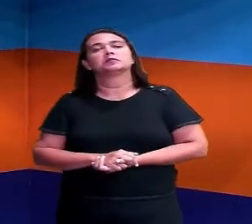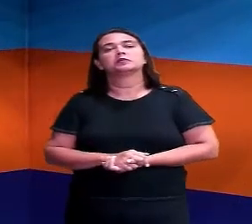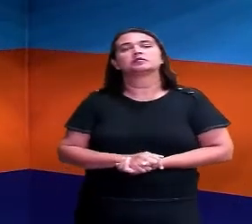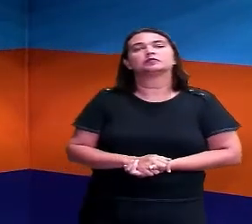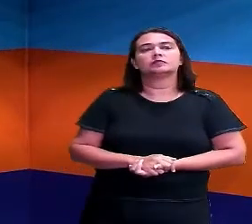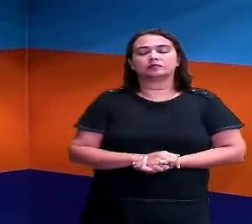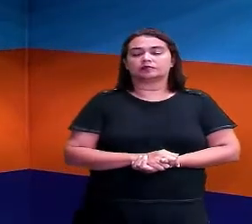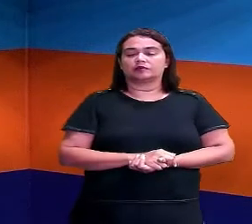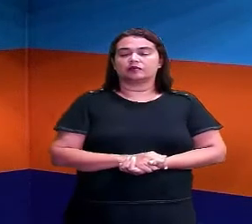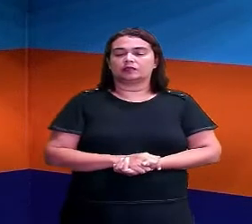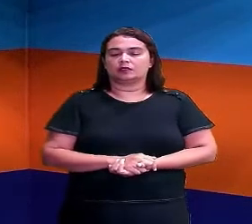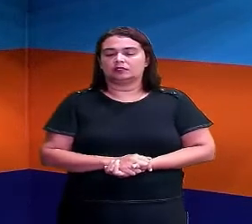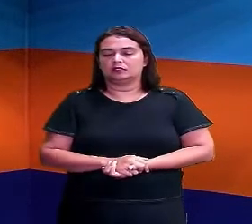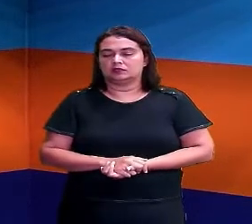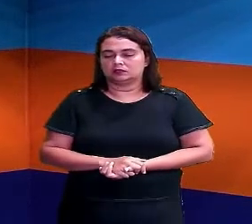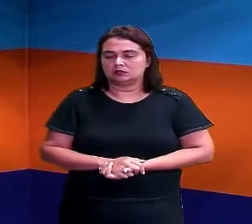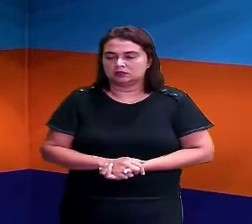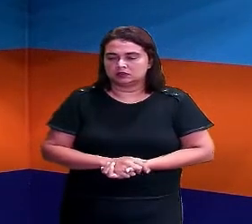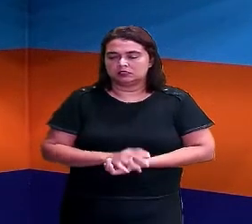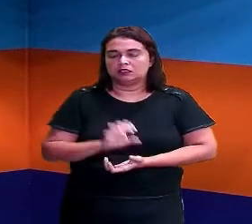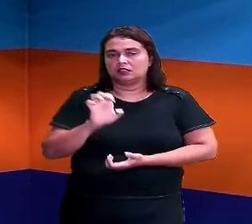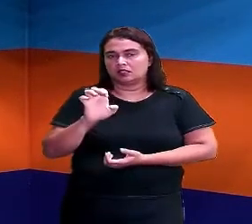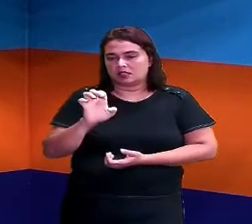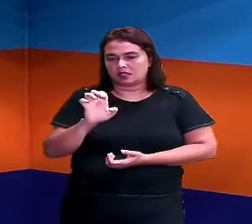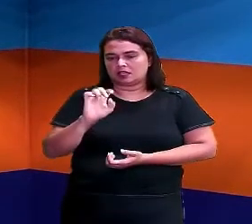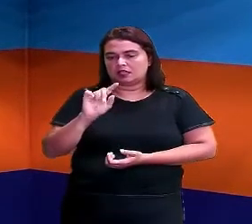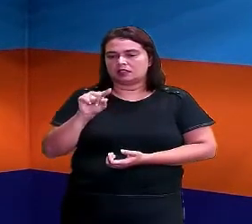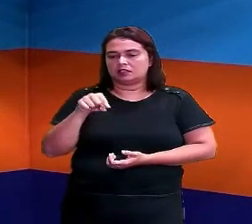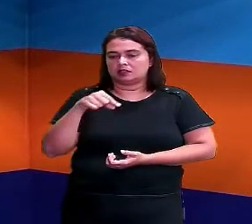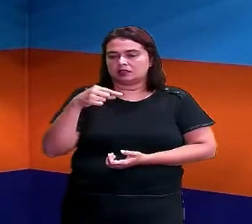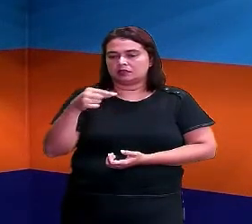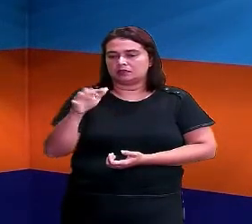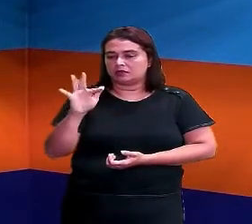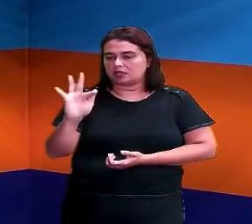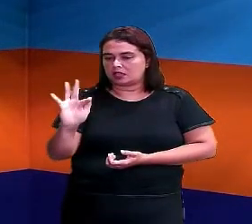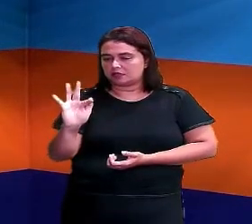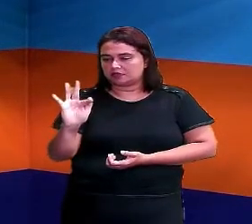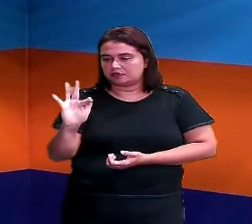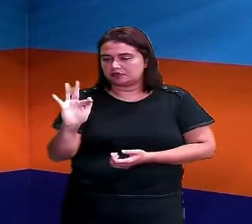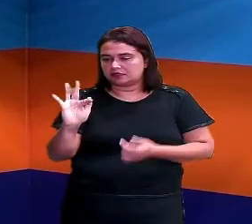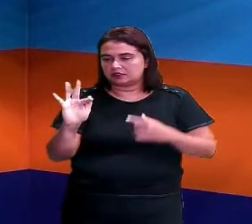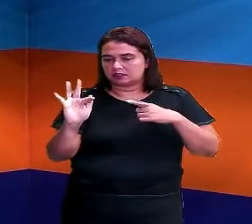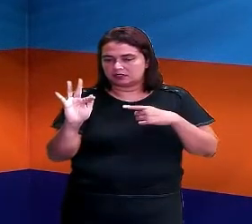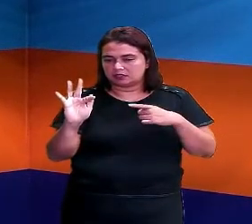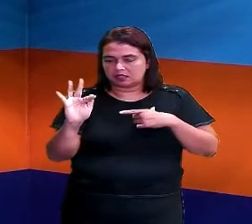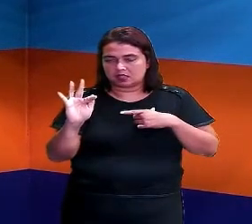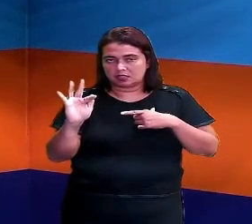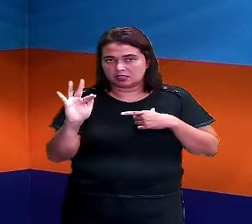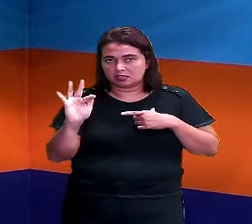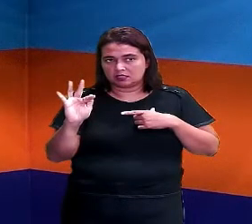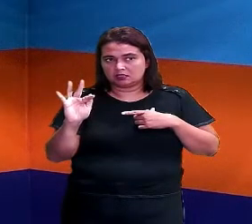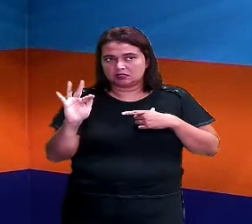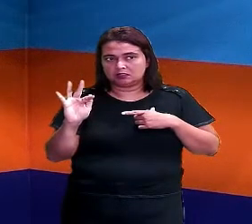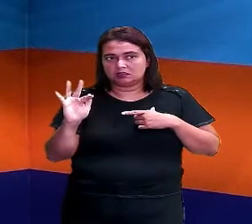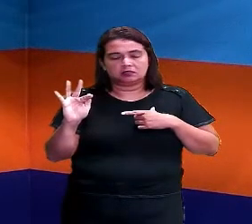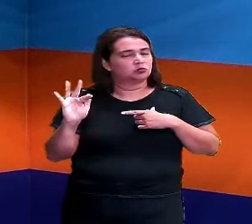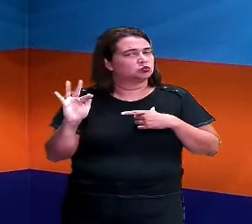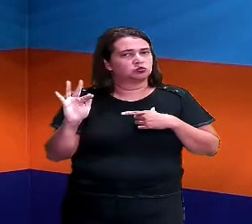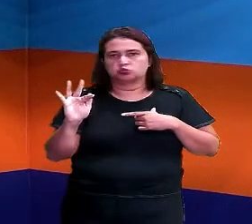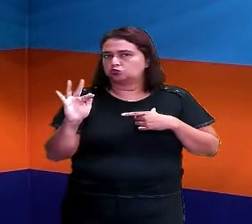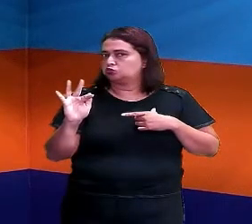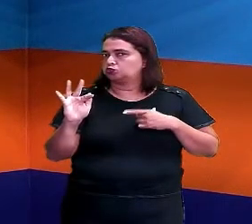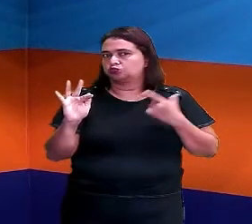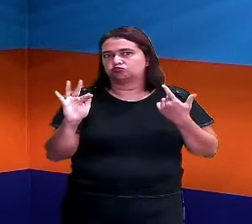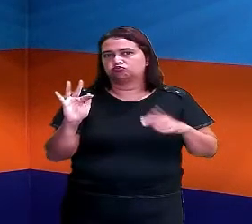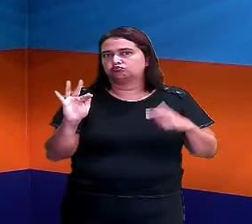O quinto, com a letrinha E. Aí, a próxima é a letrinha F. Temos com F? Não